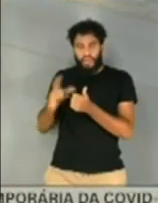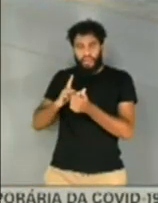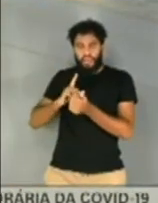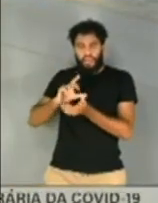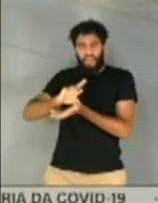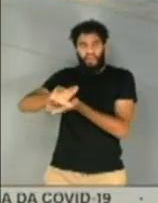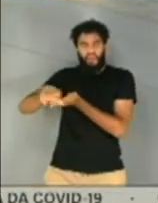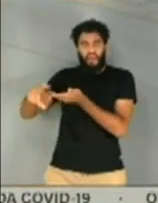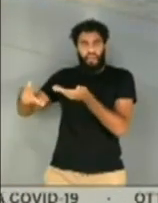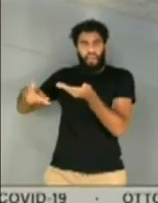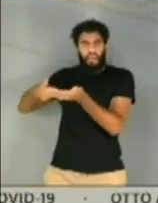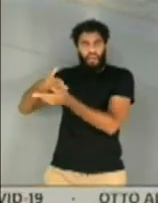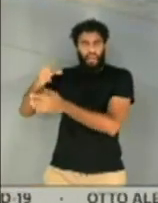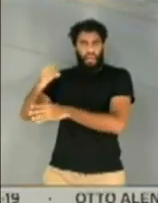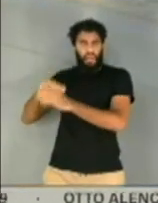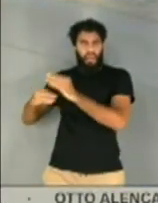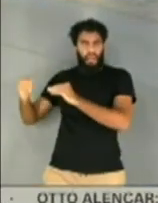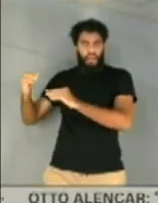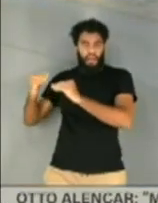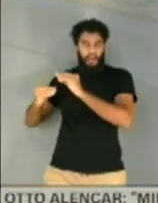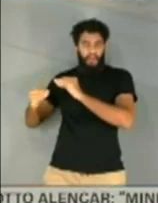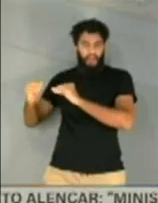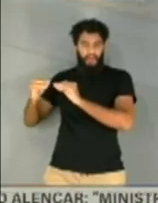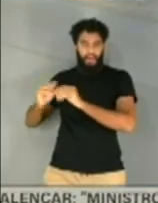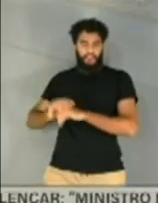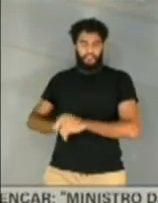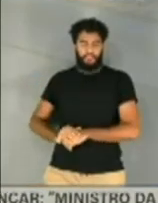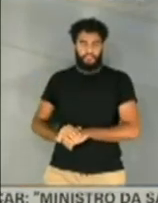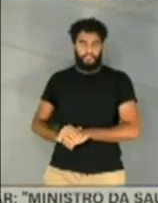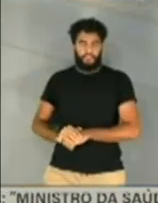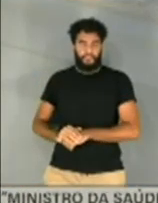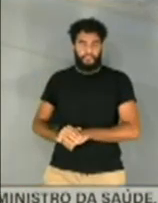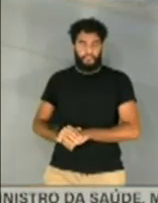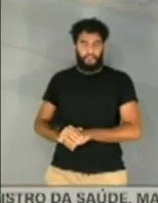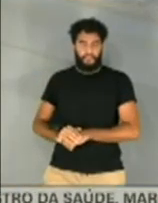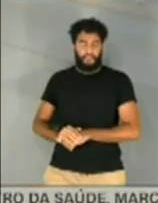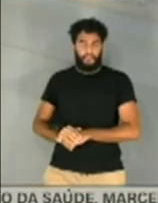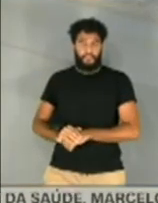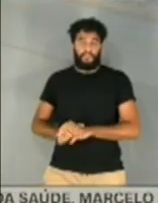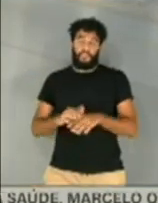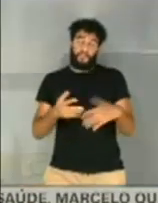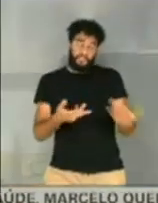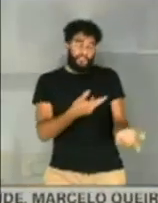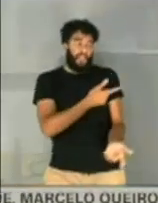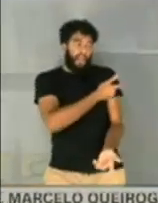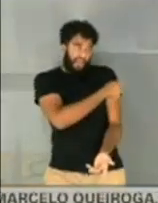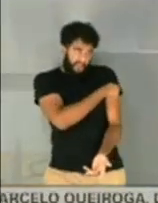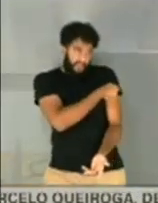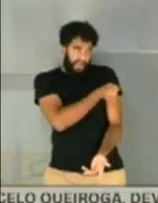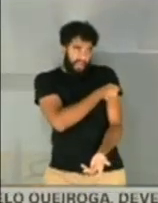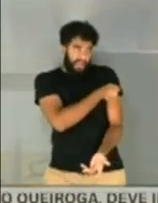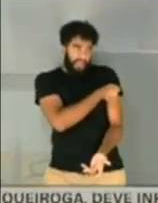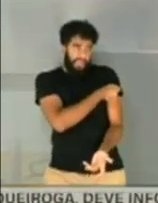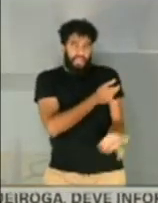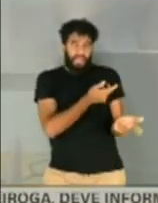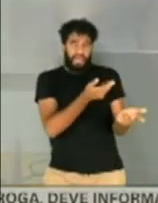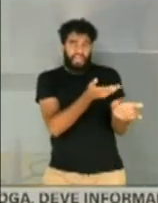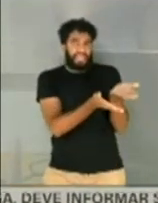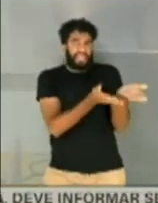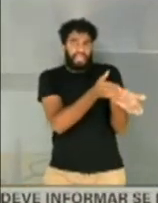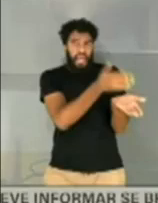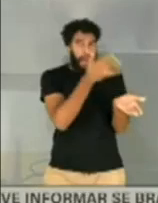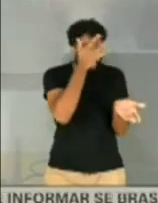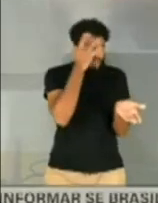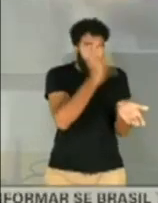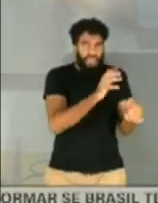conversando com os... Isso, exatamente. E como a vacina não trata o que já está infectado... Então,